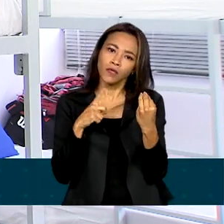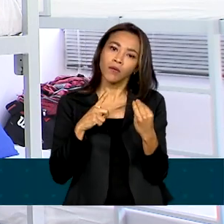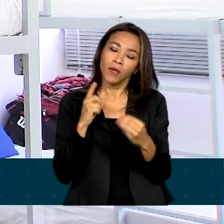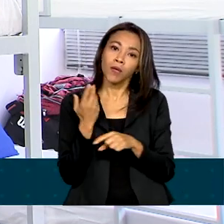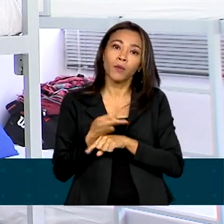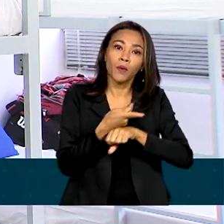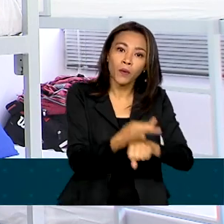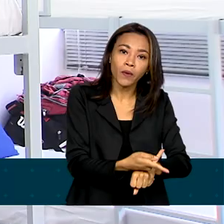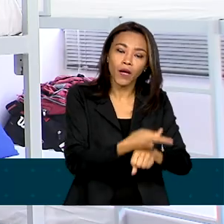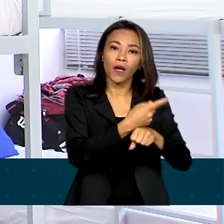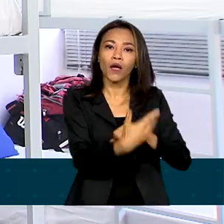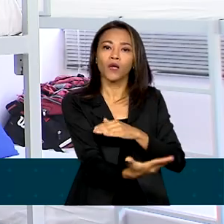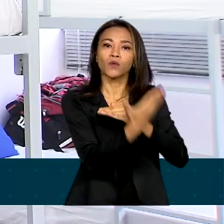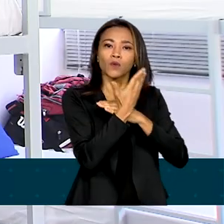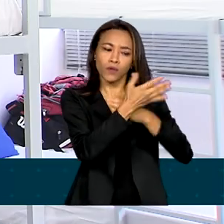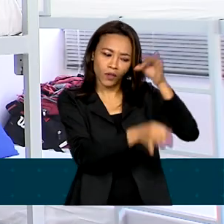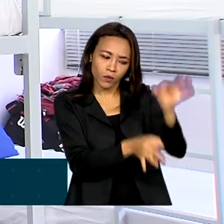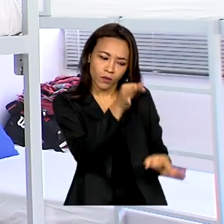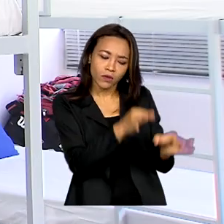ajuda, tanto jurídica quanto psicossocial.